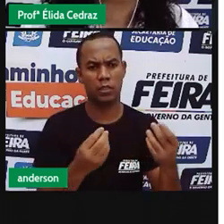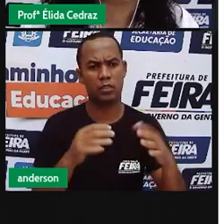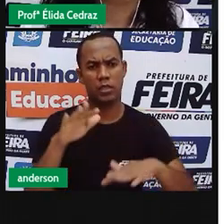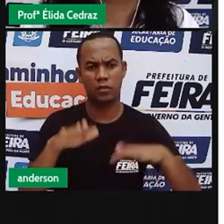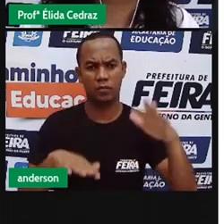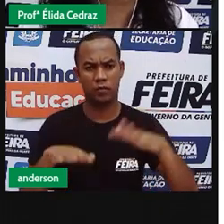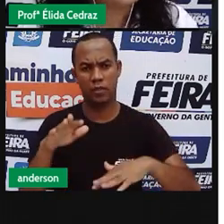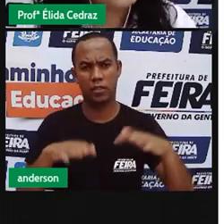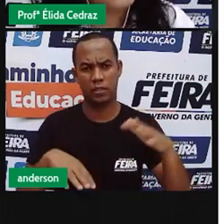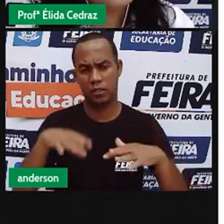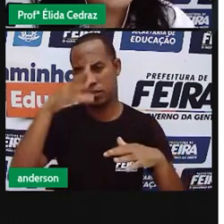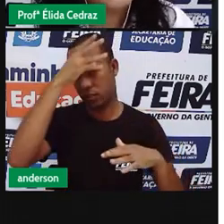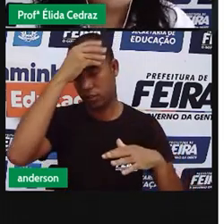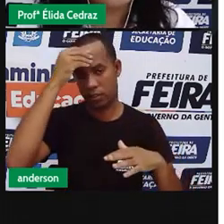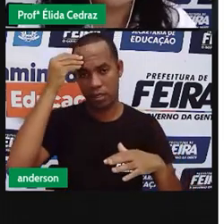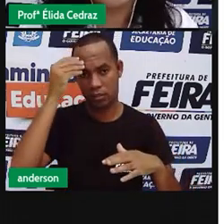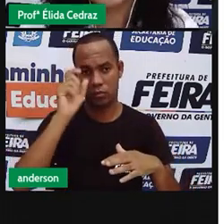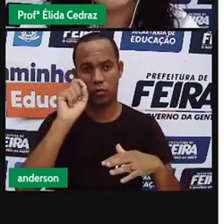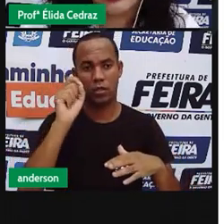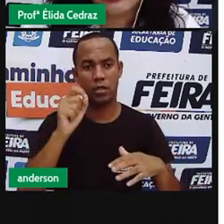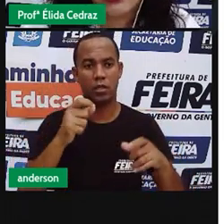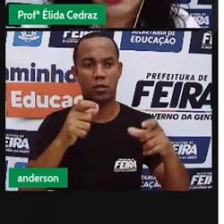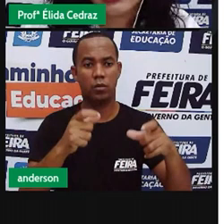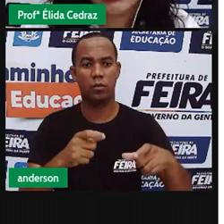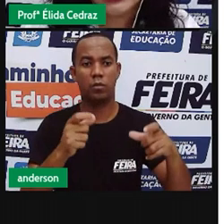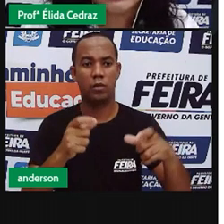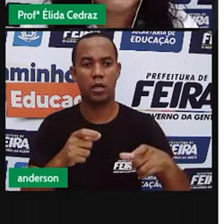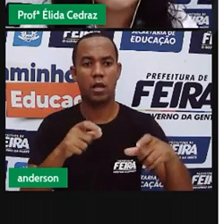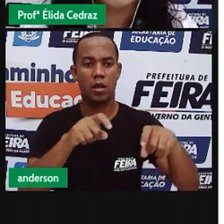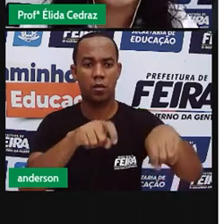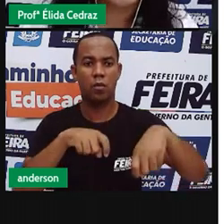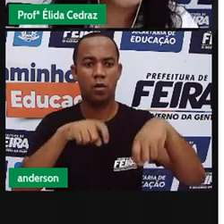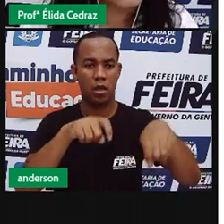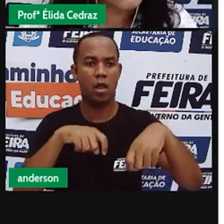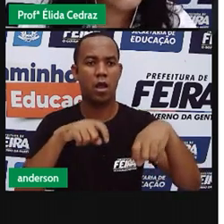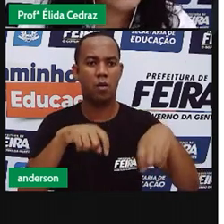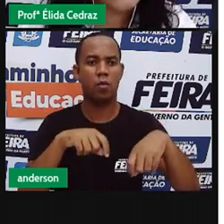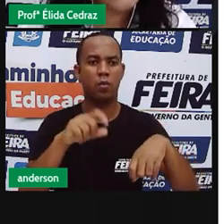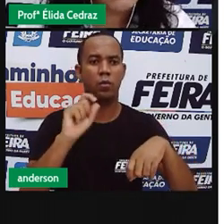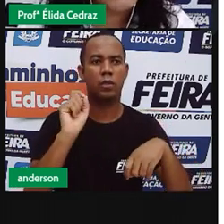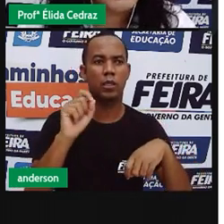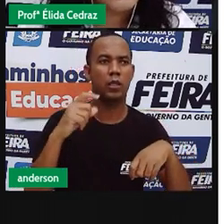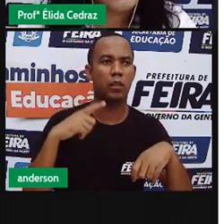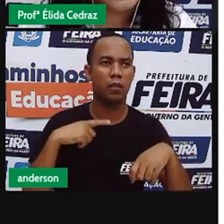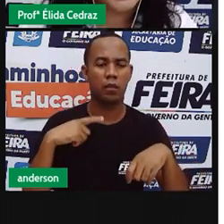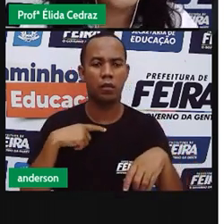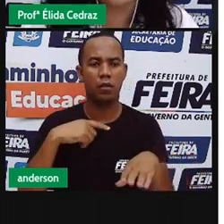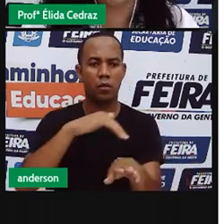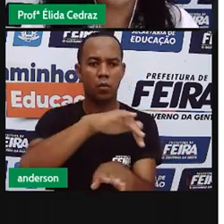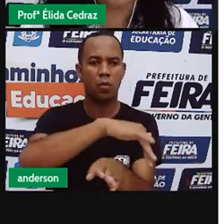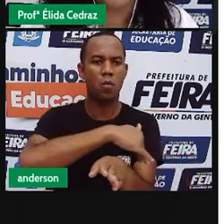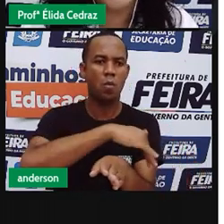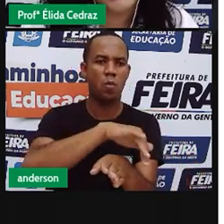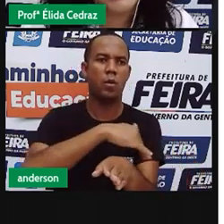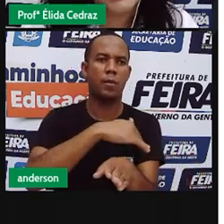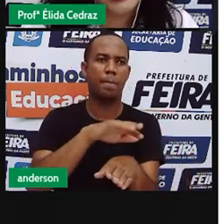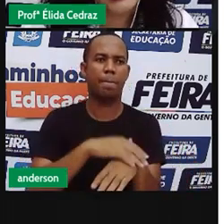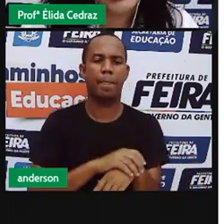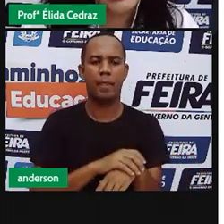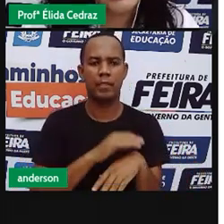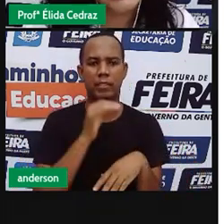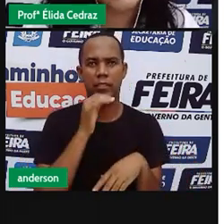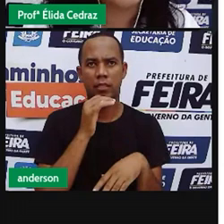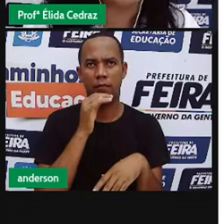esquece que na zona rural, lá no campo, na roça, existem as ruas. A gente fala muito da